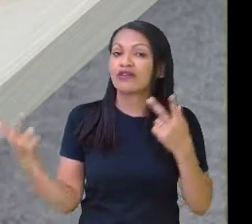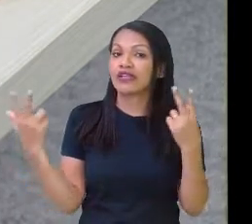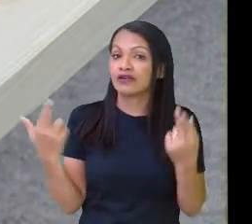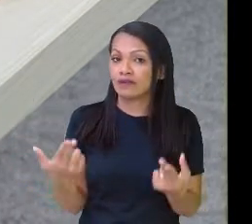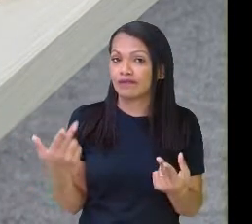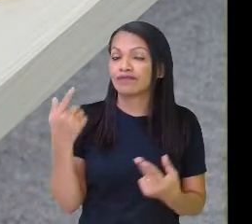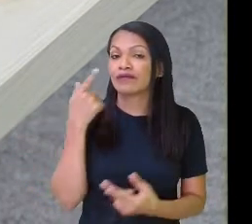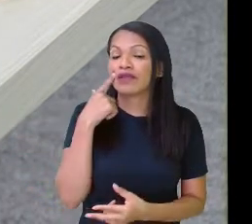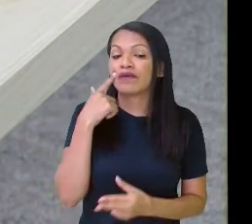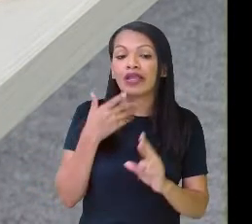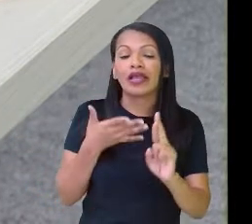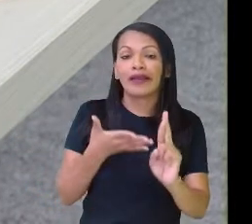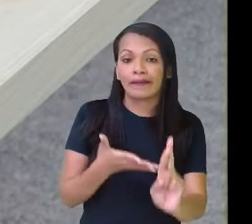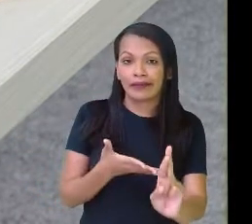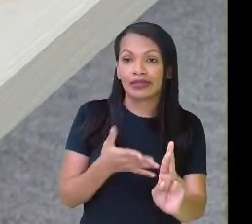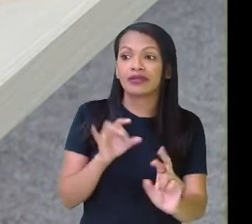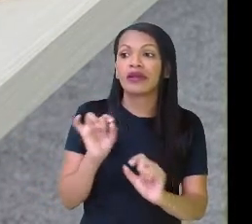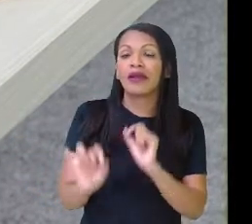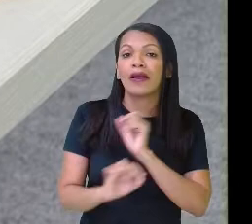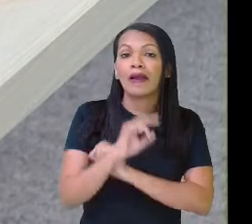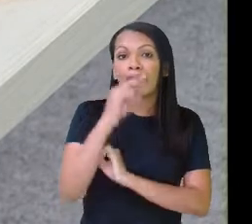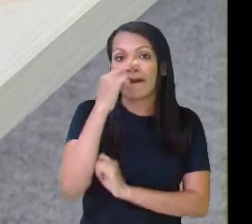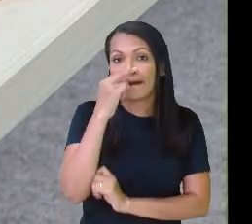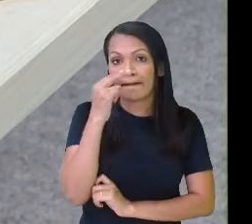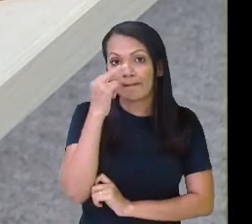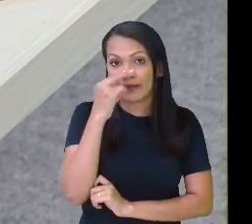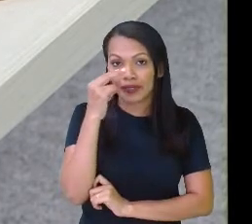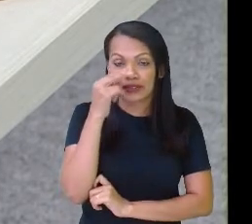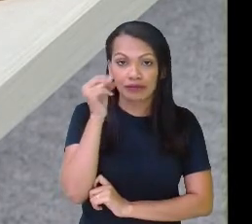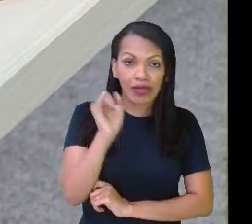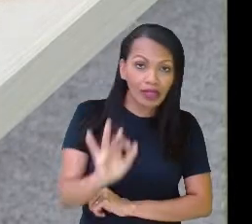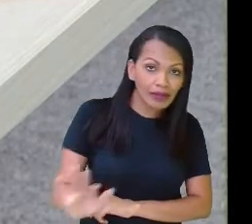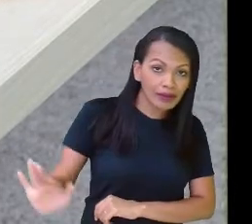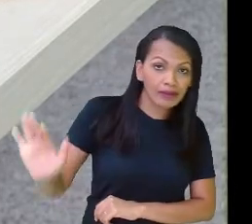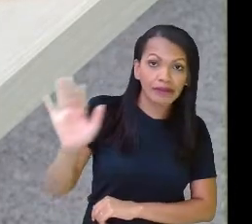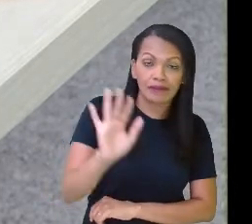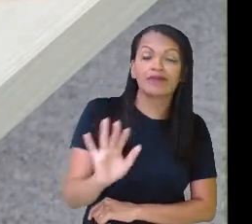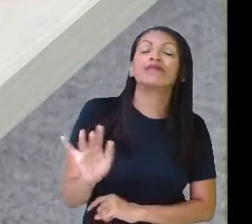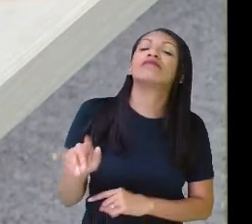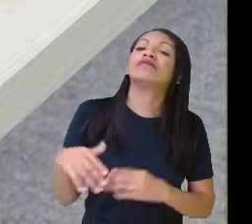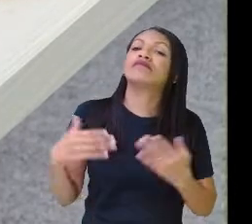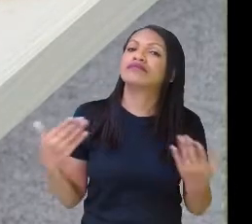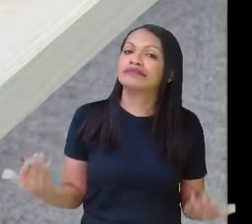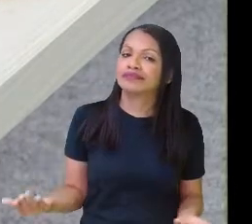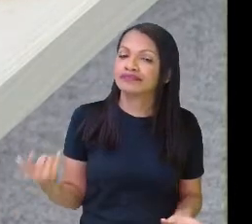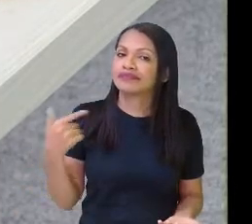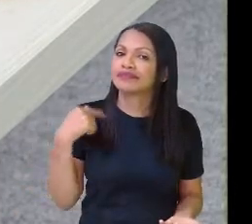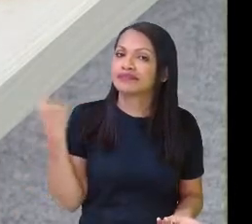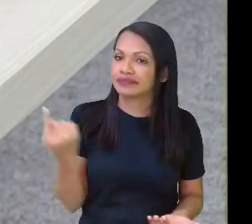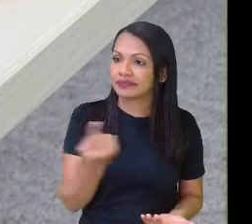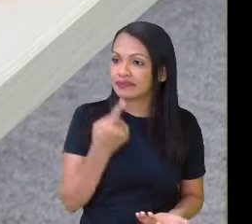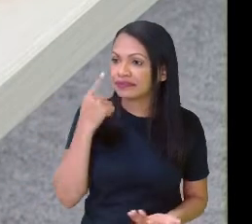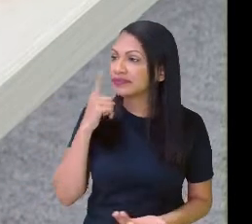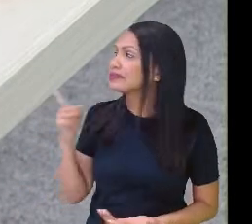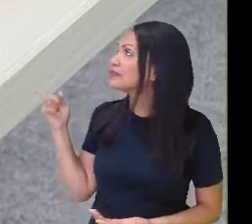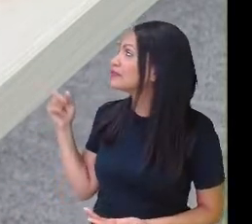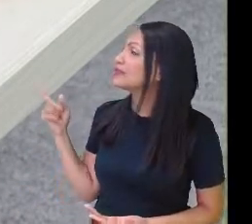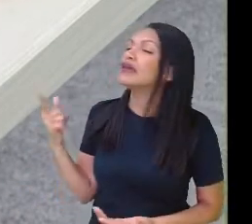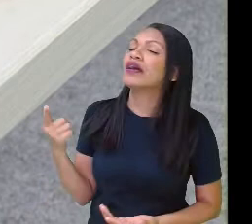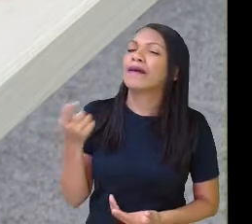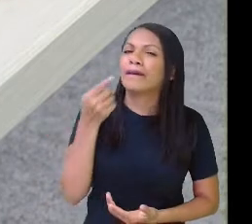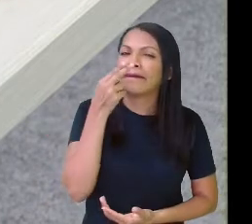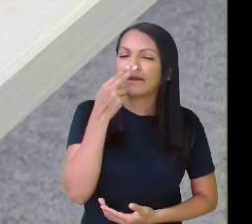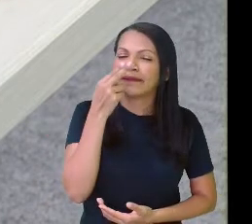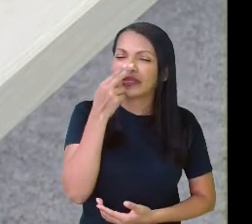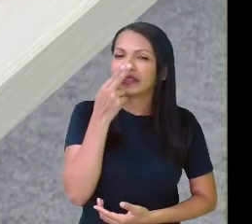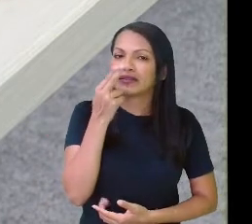Eles representam a mesma figura, quinto ano, mas estão divididos.